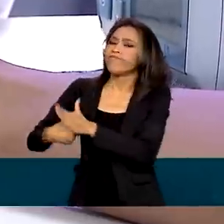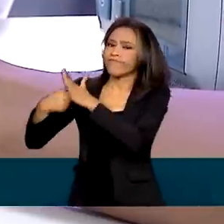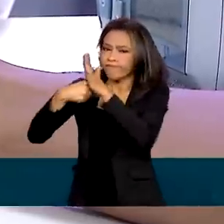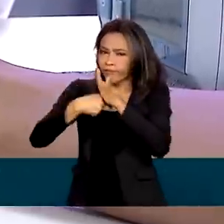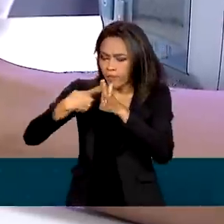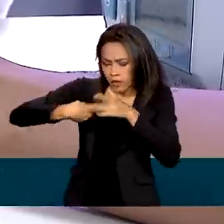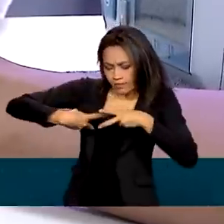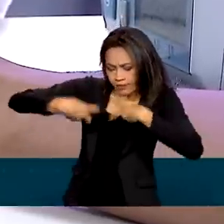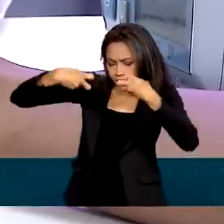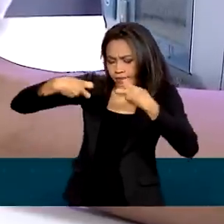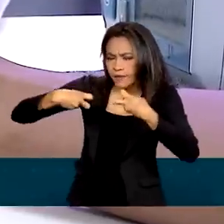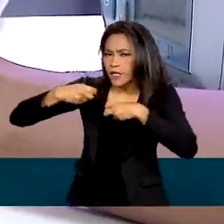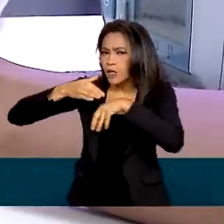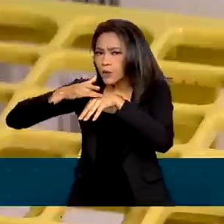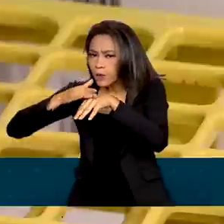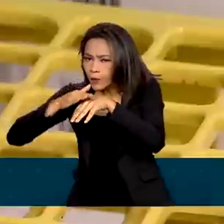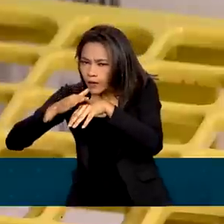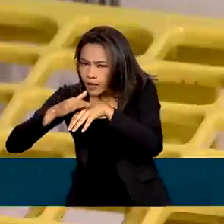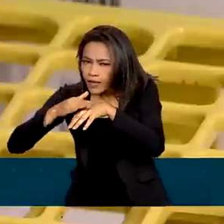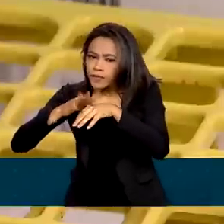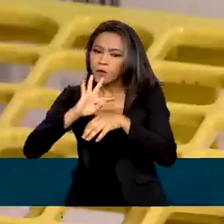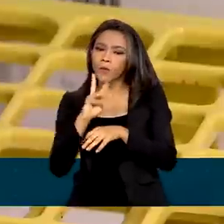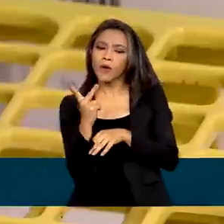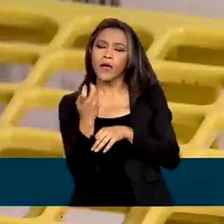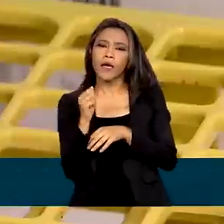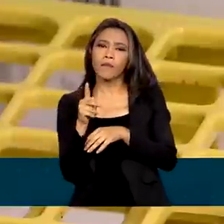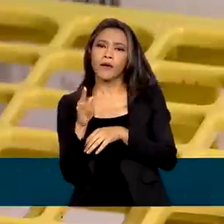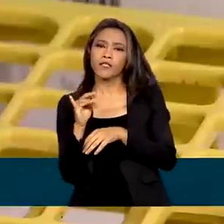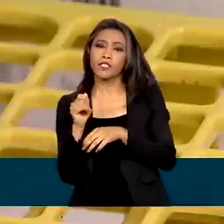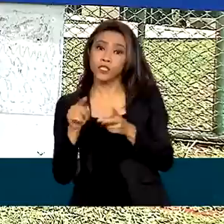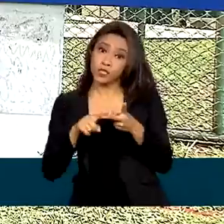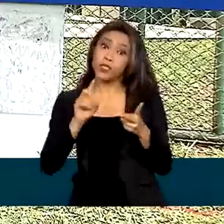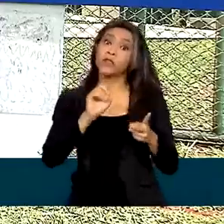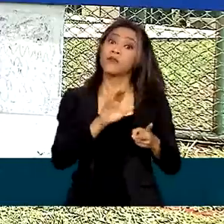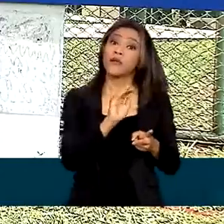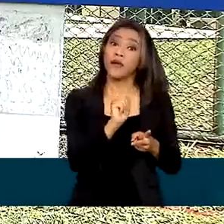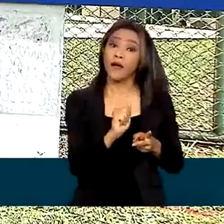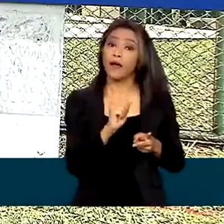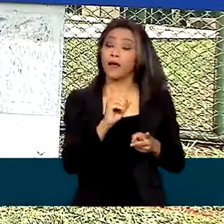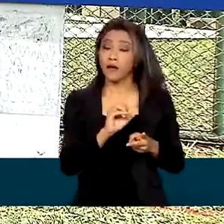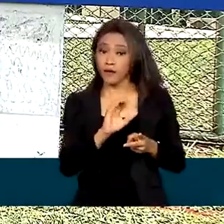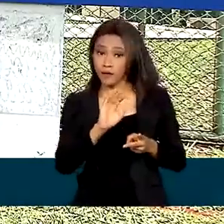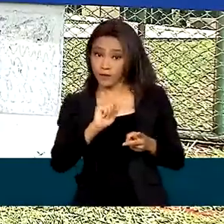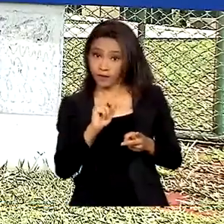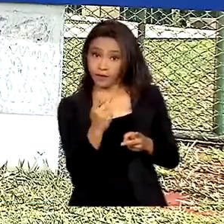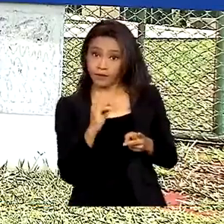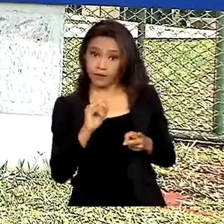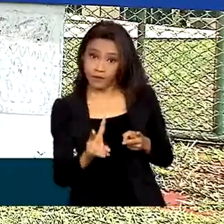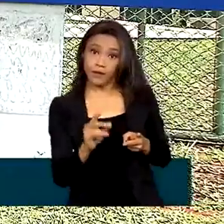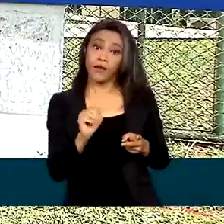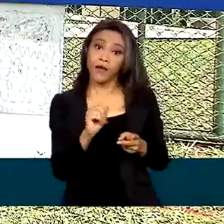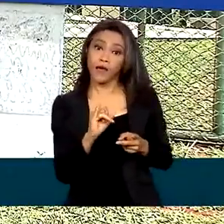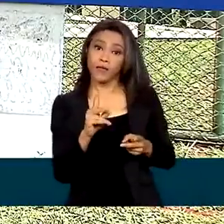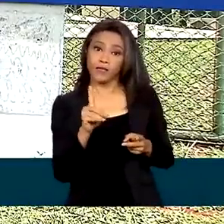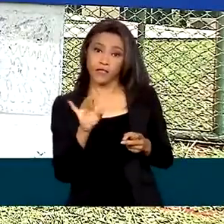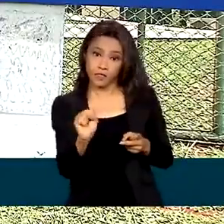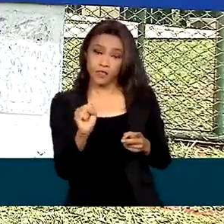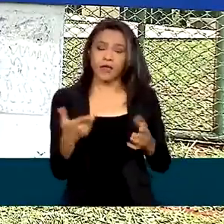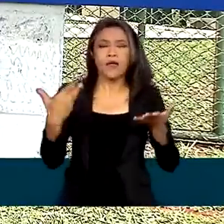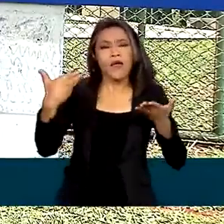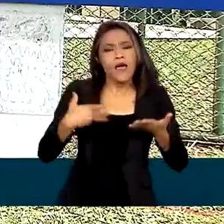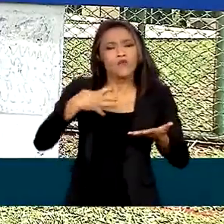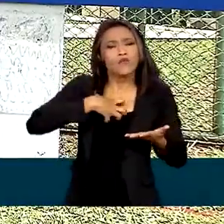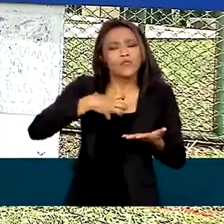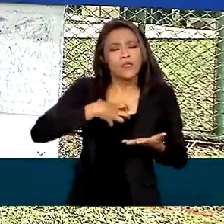podem detectar doenças como hepatite e AIDS. Doar sangue é um ato de amor e uma única